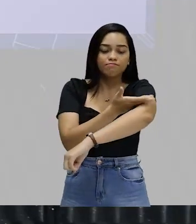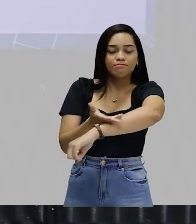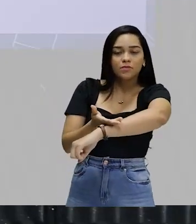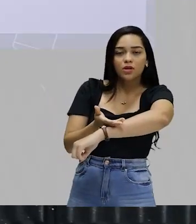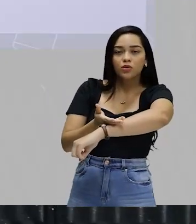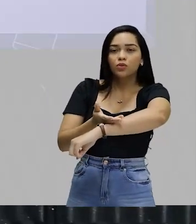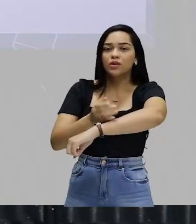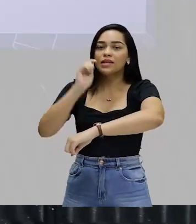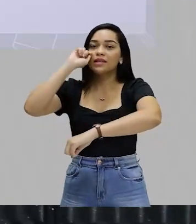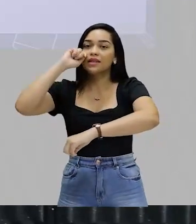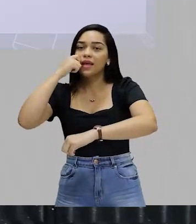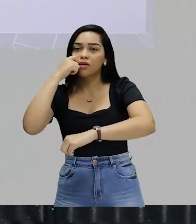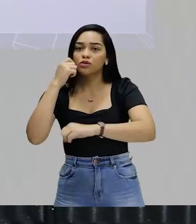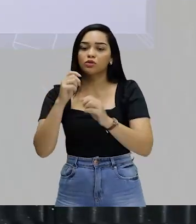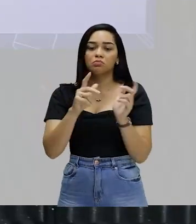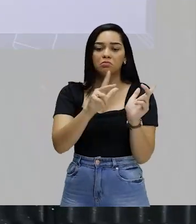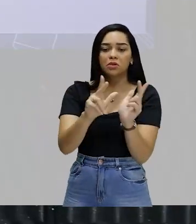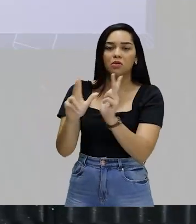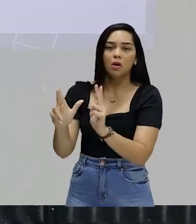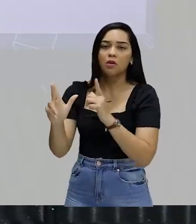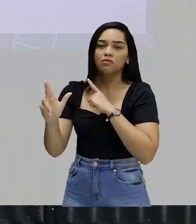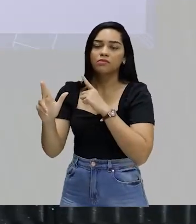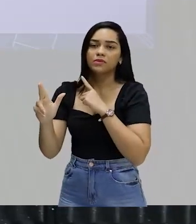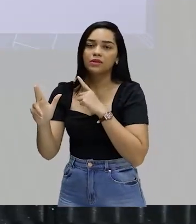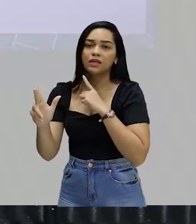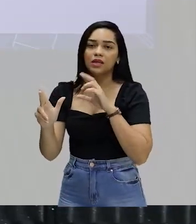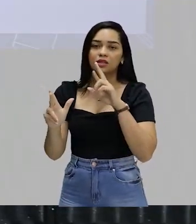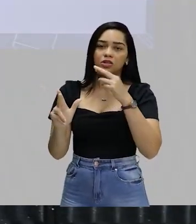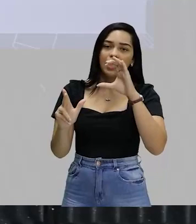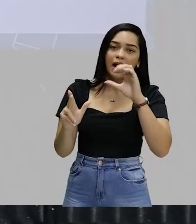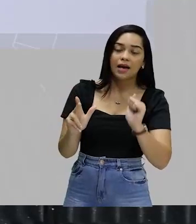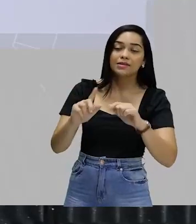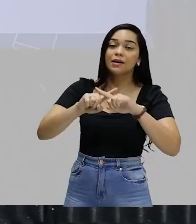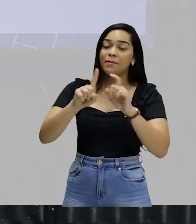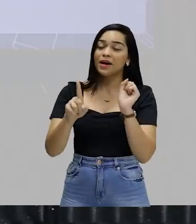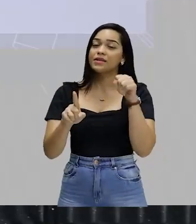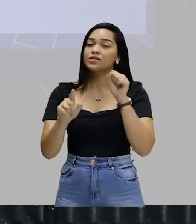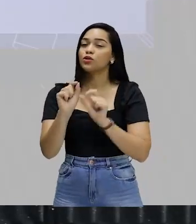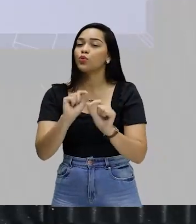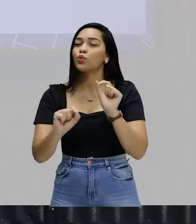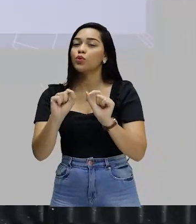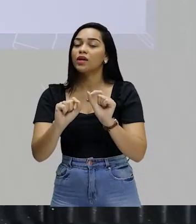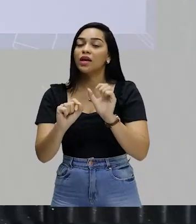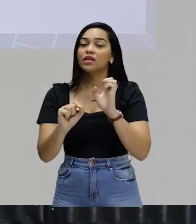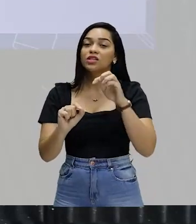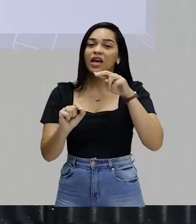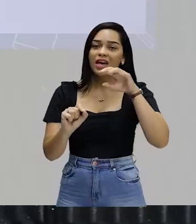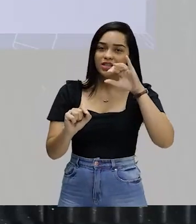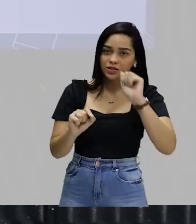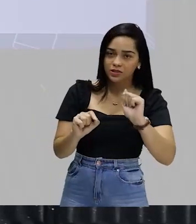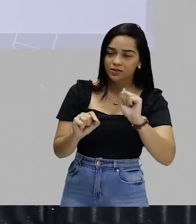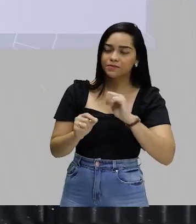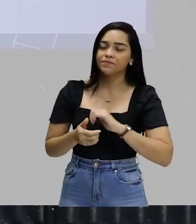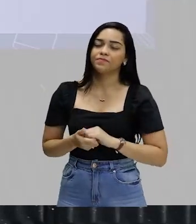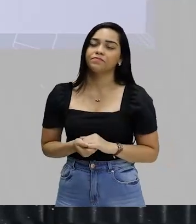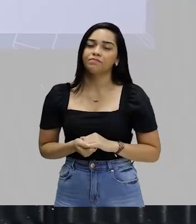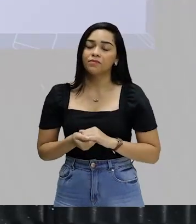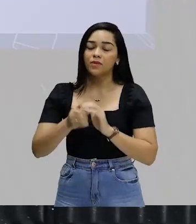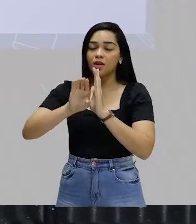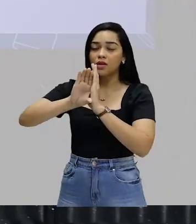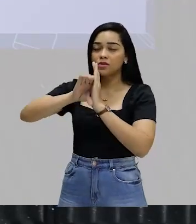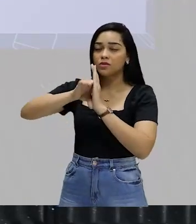negros. Sendo que não é bem uma questão de raça, mas é muito mais uma questão étnica. Esse